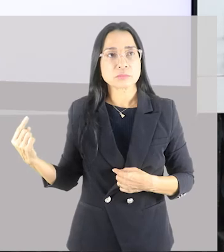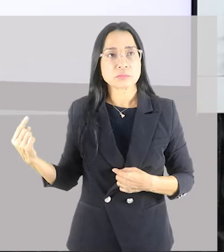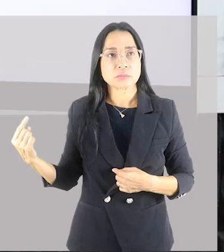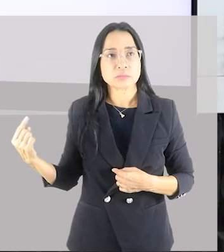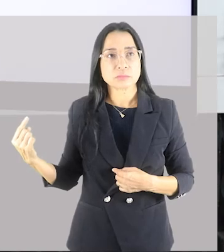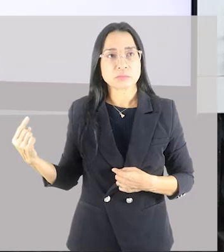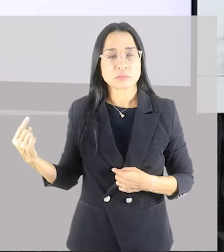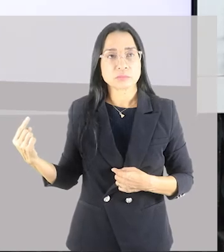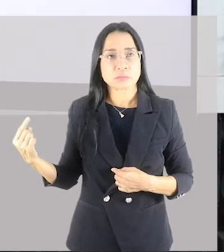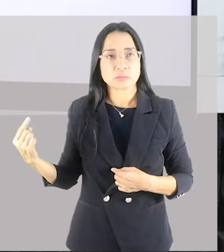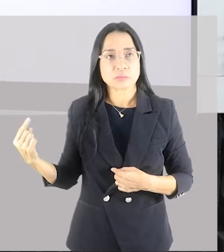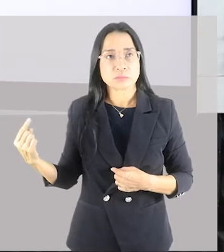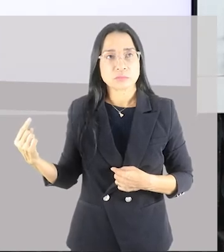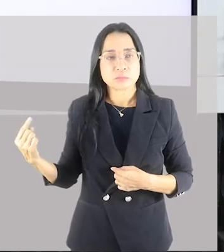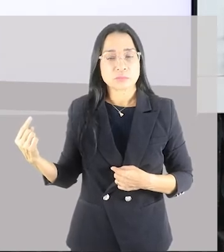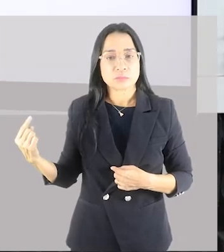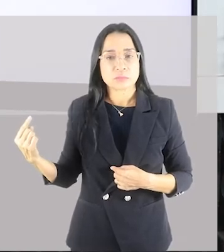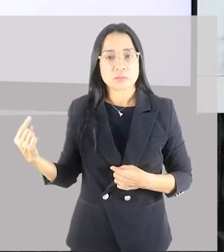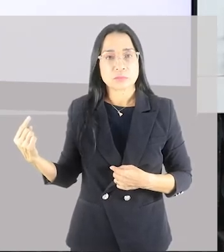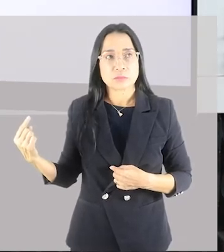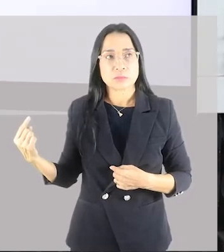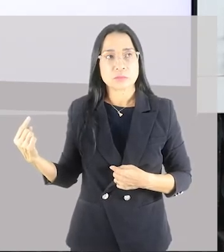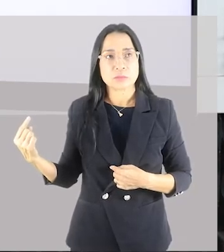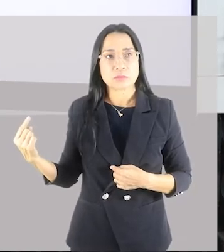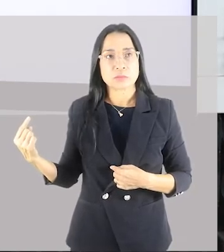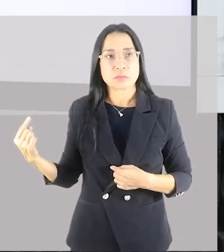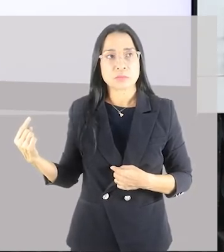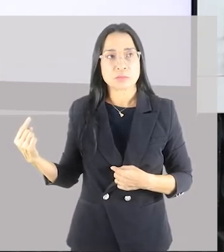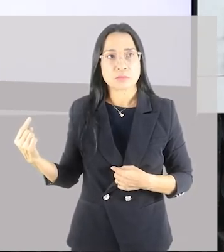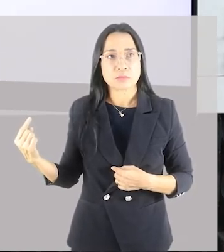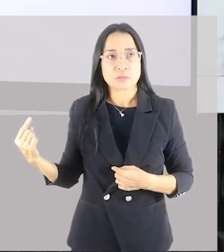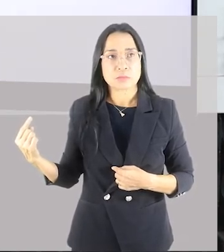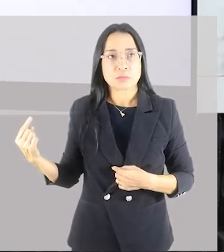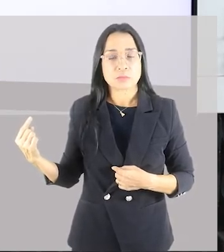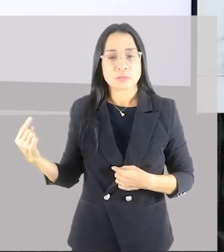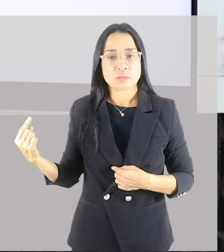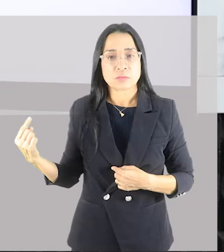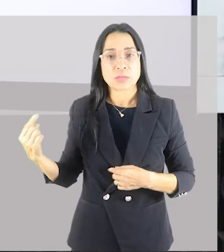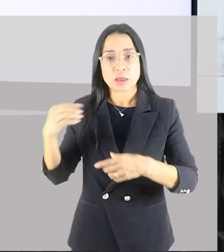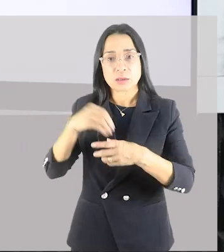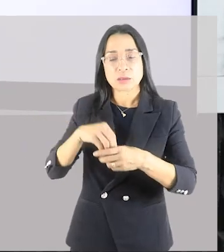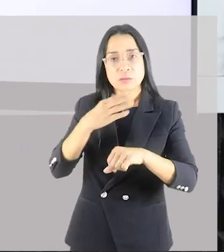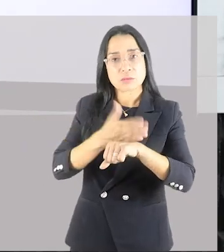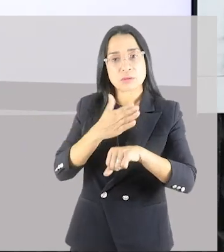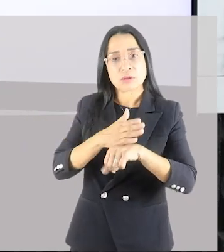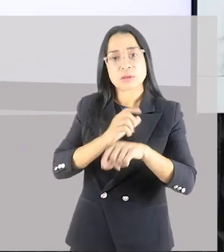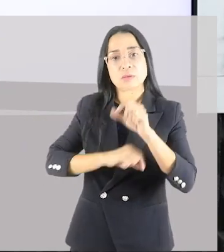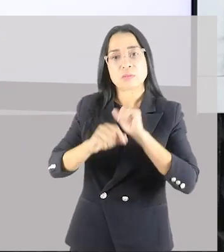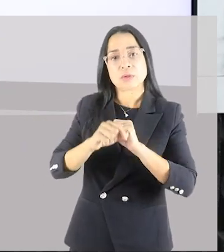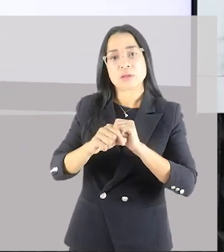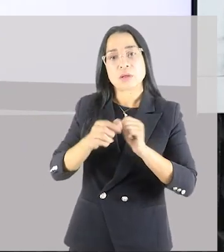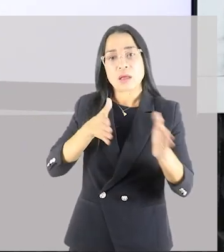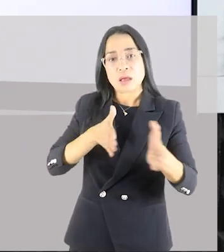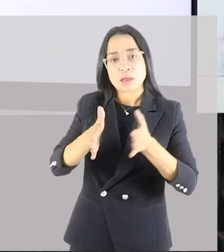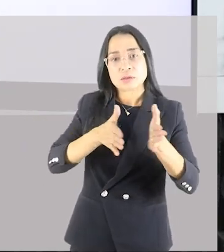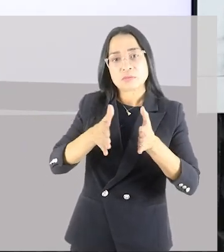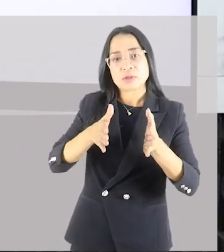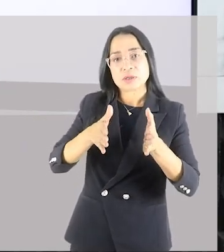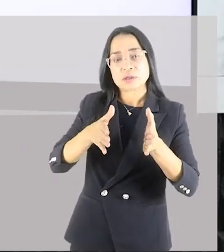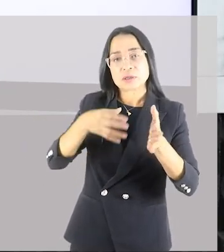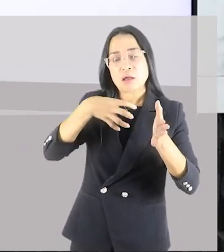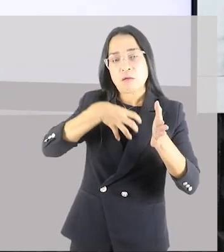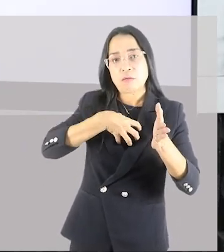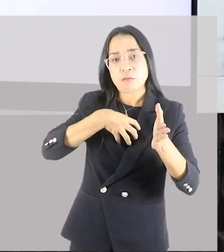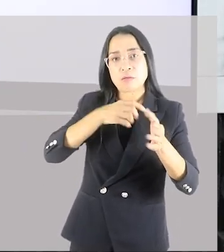genótipo, nós teremos dentro do treinamento as fases sensitivas, que é quando você tem uma